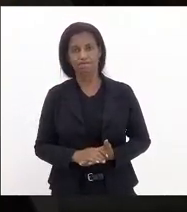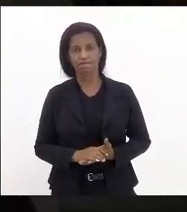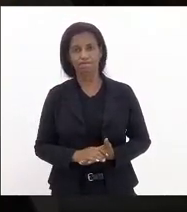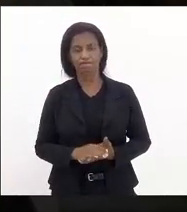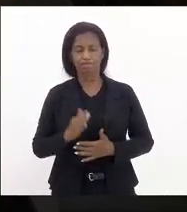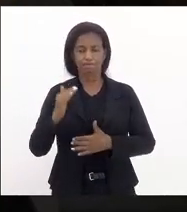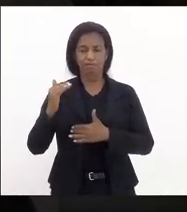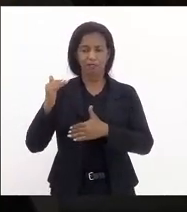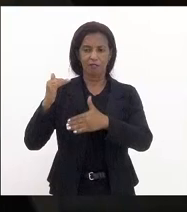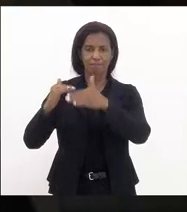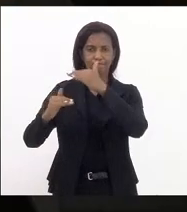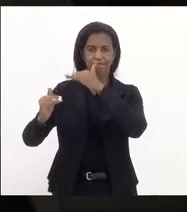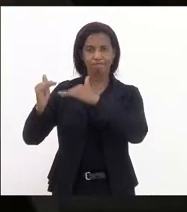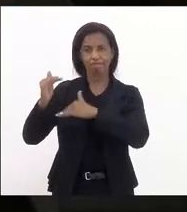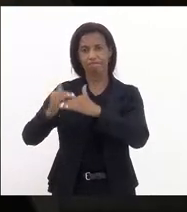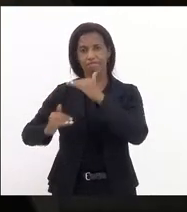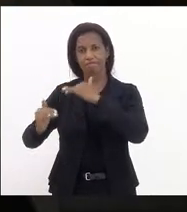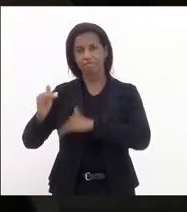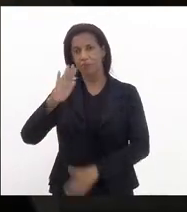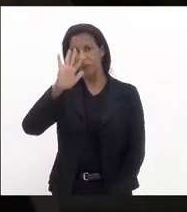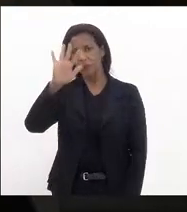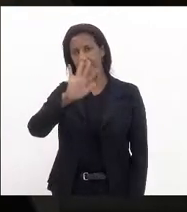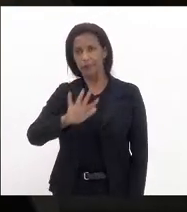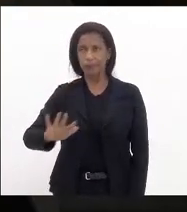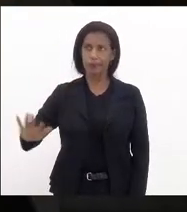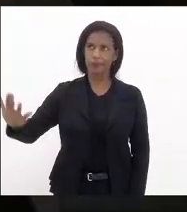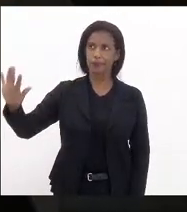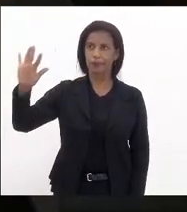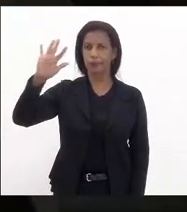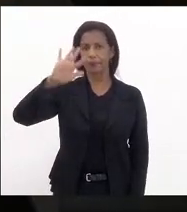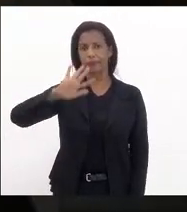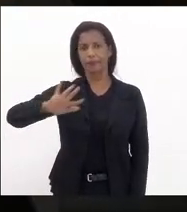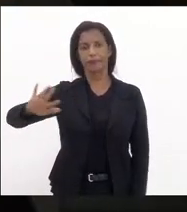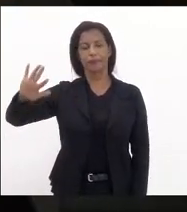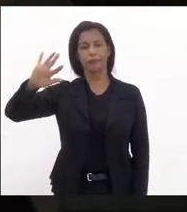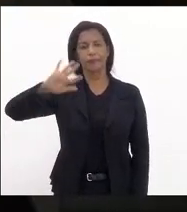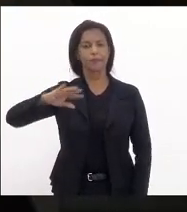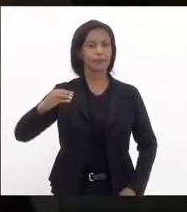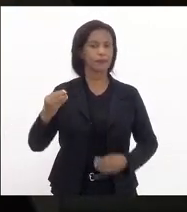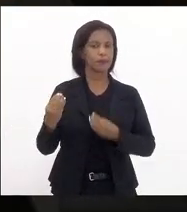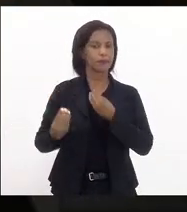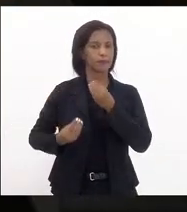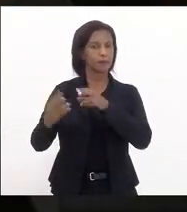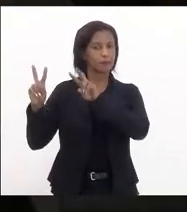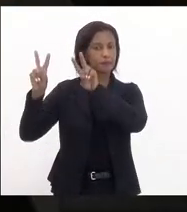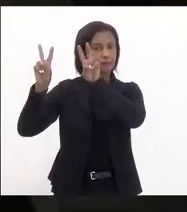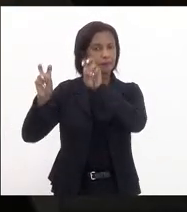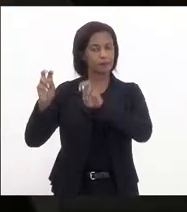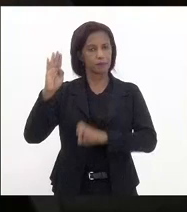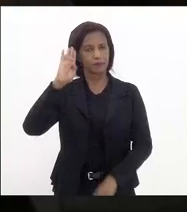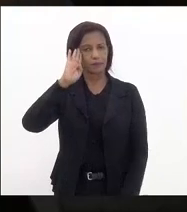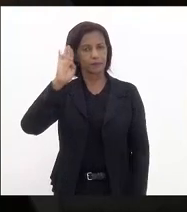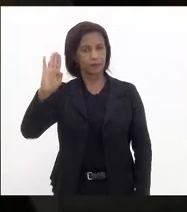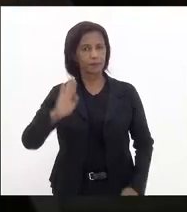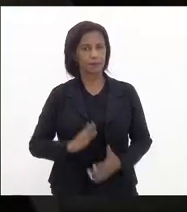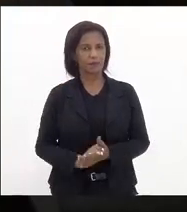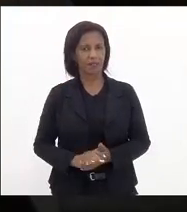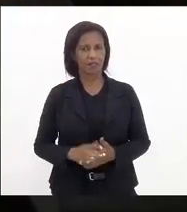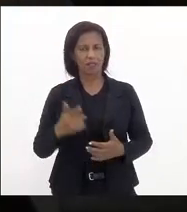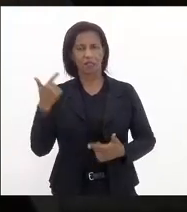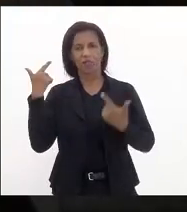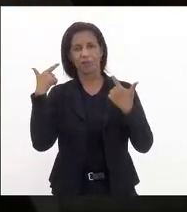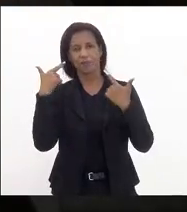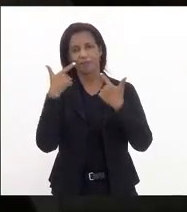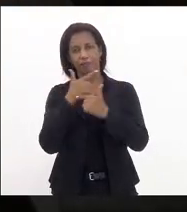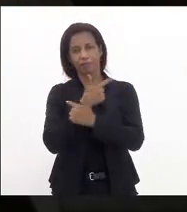consolidando nesse cenário como assim tema principal de chacota e